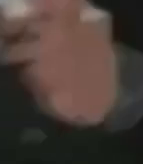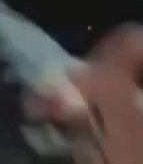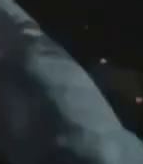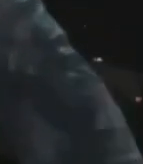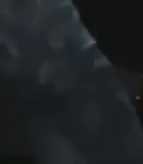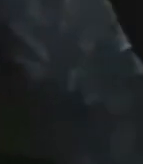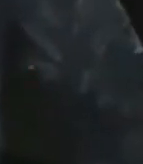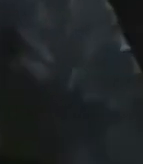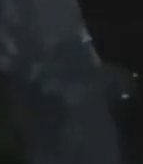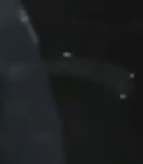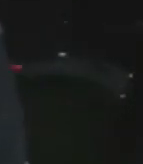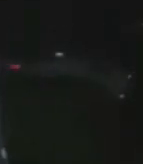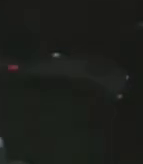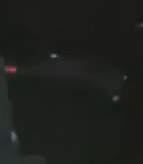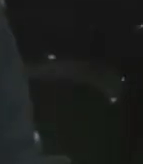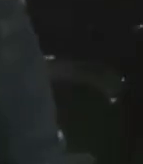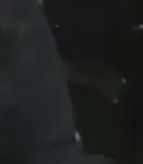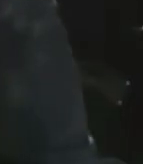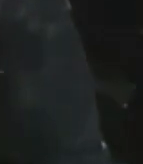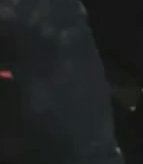Santa Catarina. Muito obrigado.